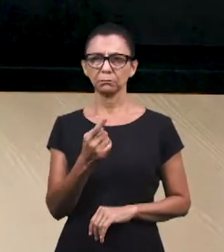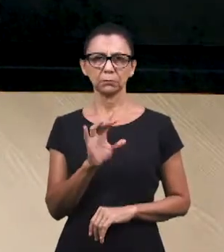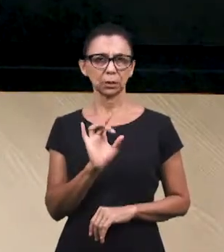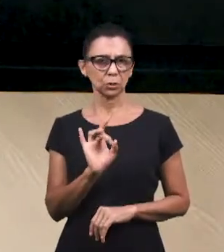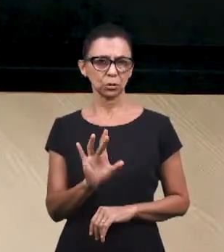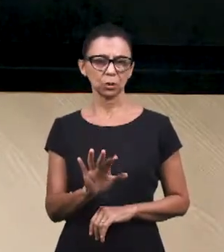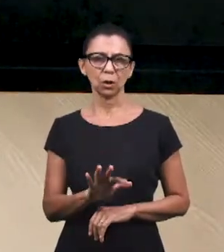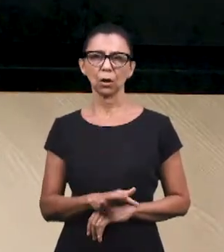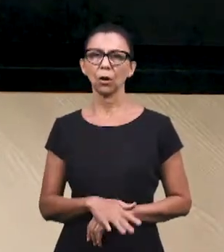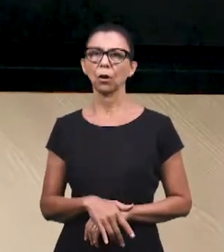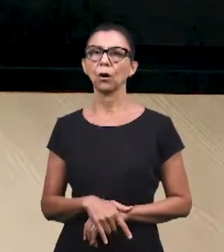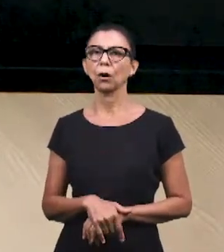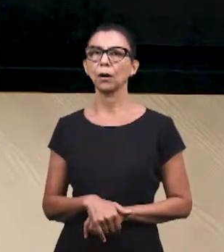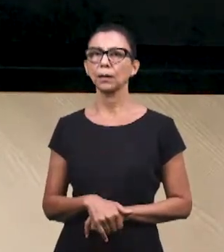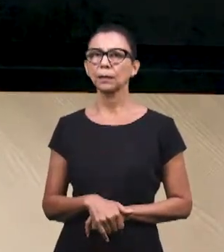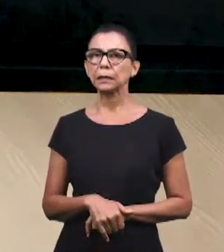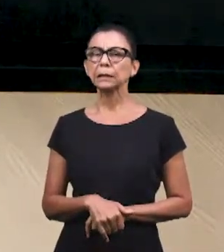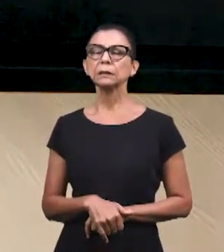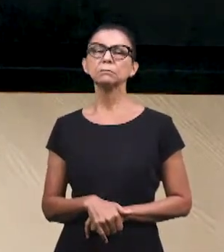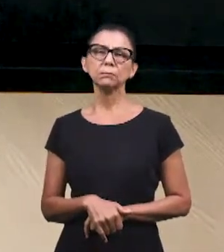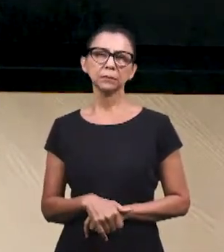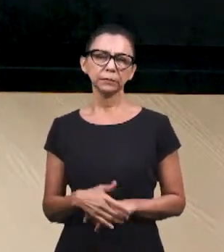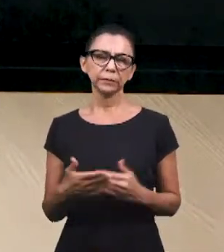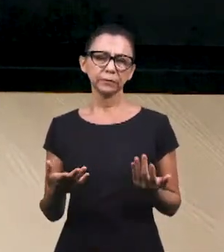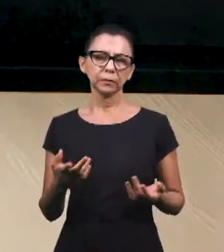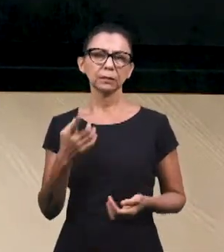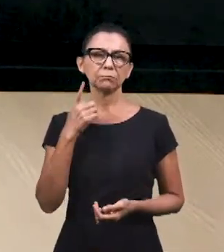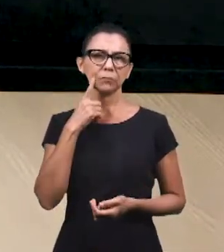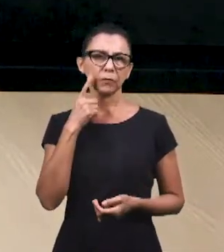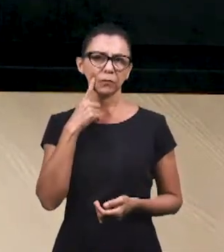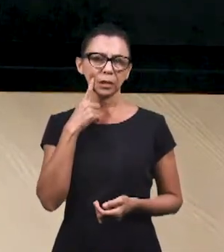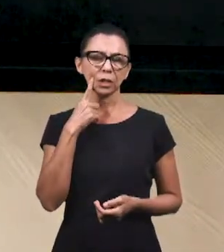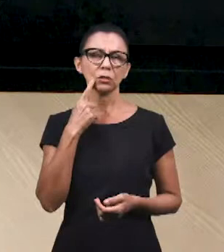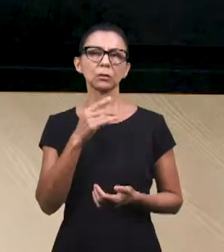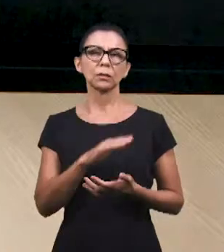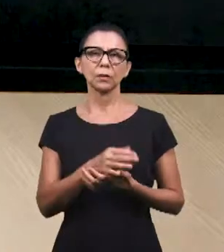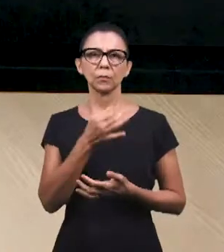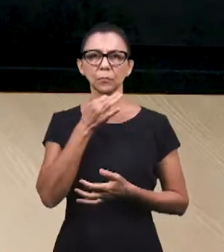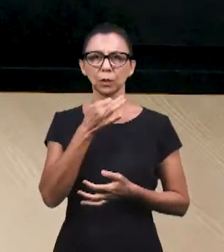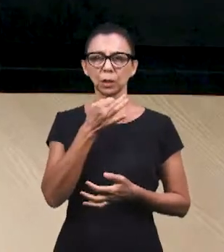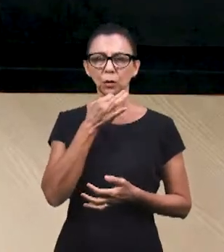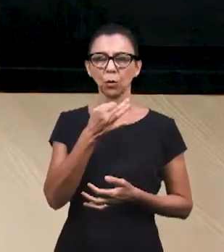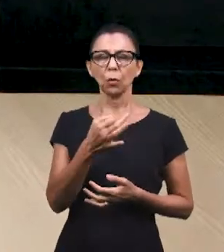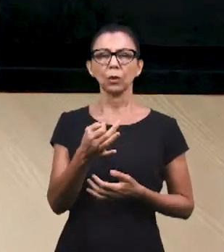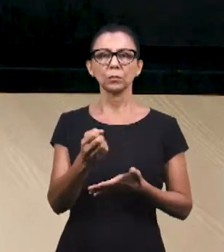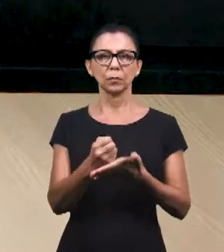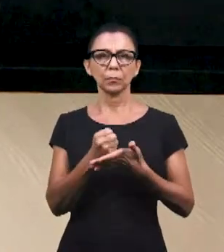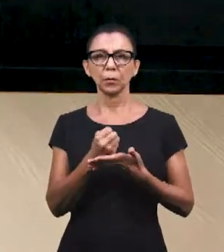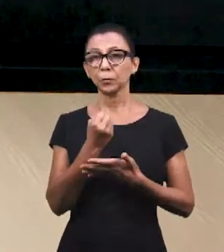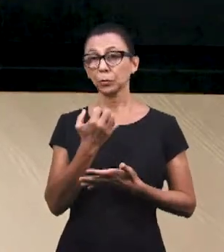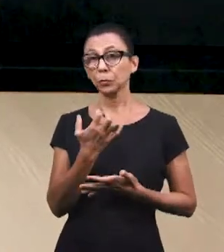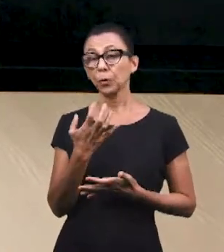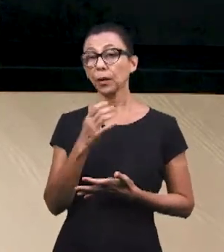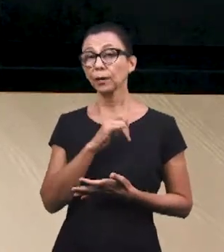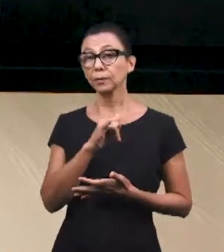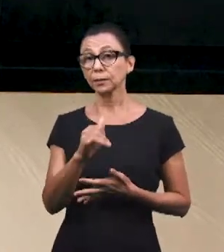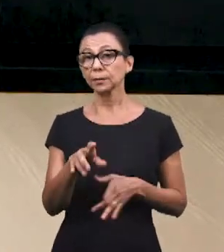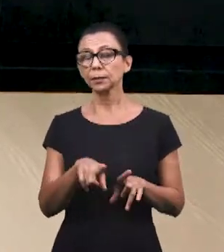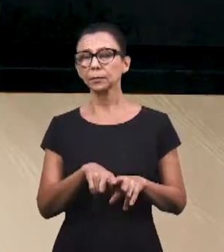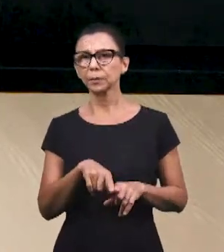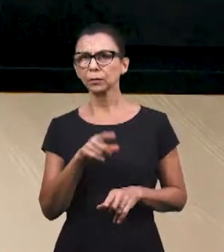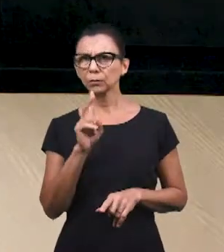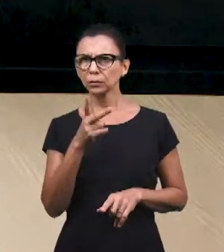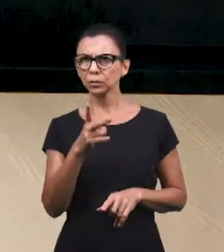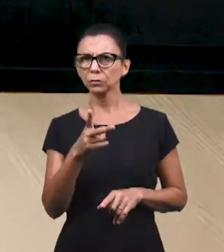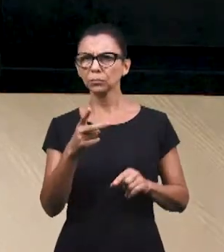resposta de comentário mais prolongado, como os irmãos fizeram. Mas nós, então, encerramos aqui. E queremos dizer para os irmãos que continuam